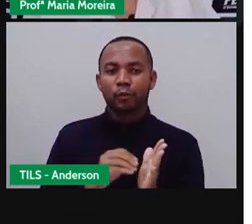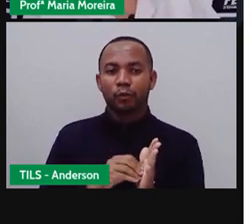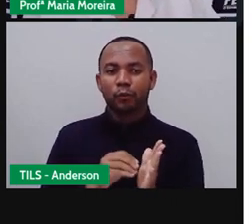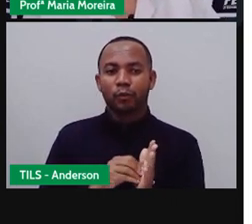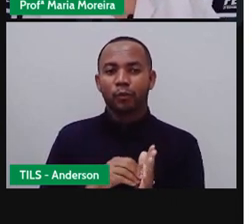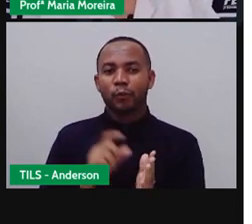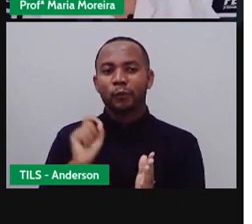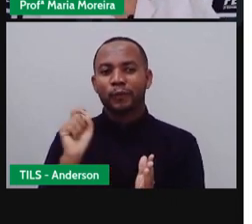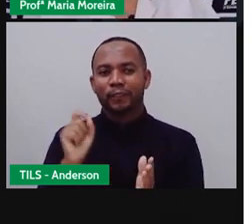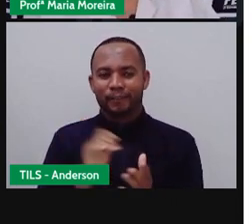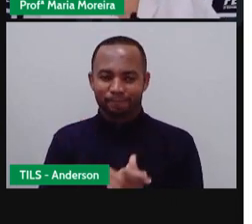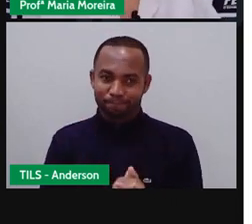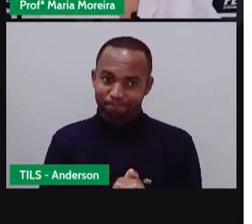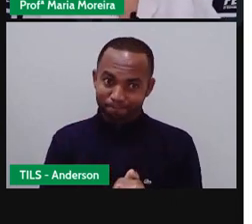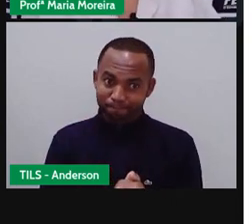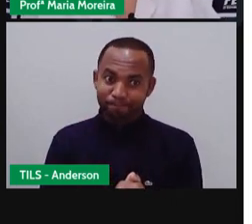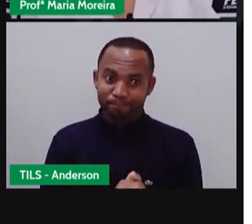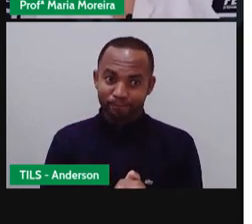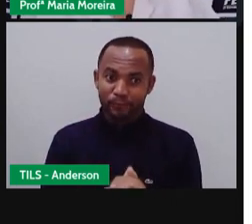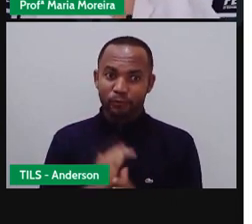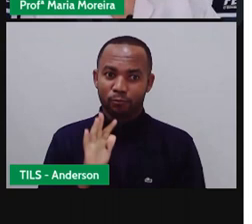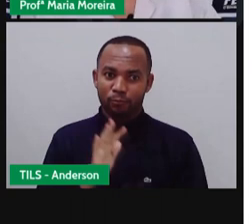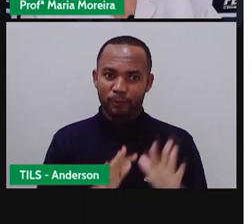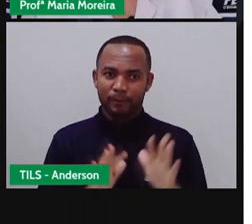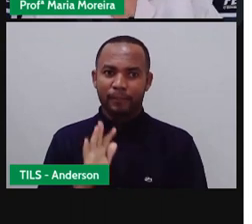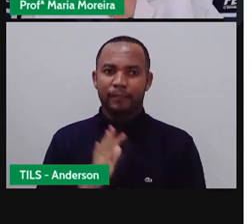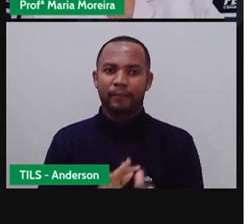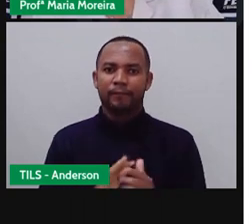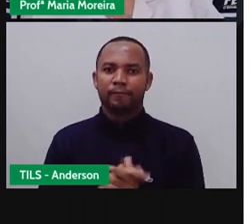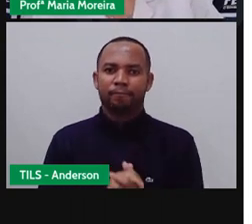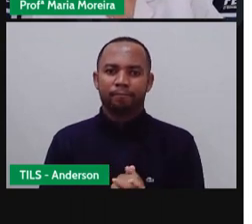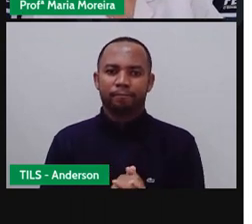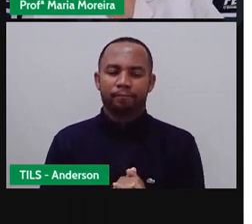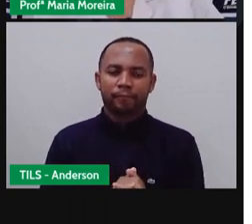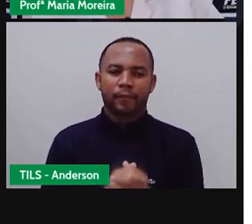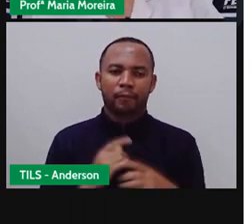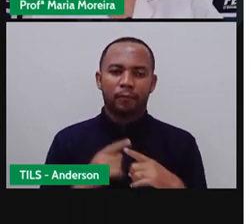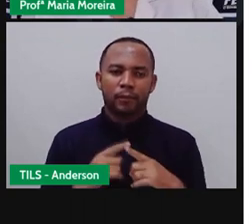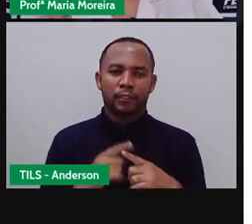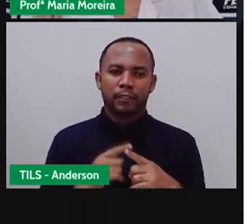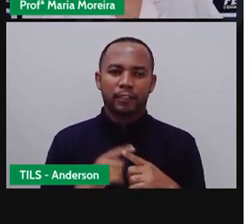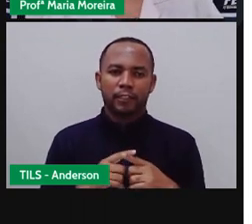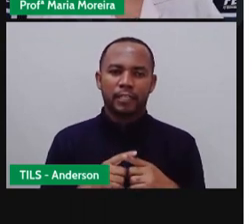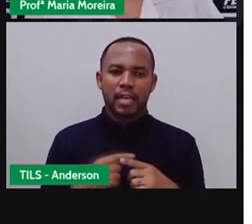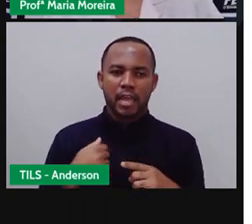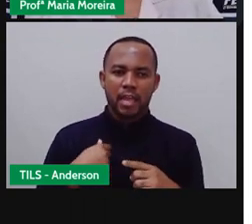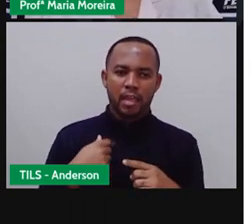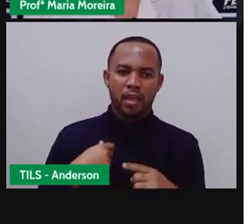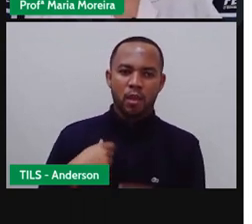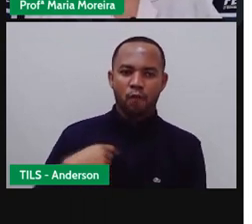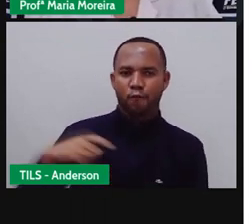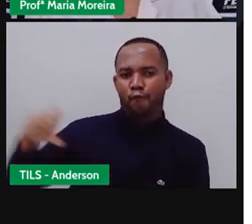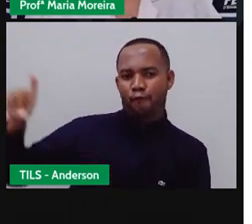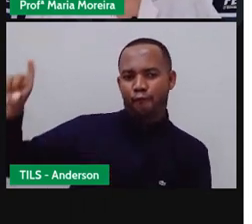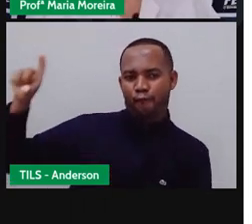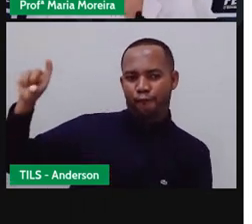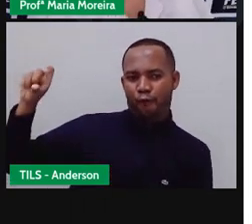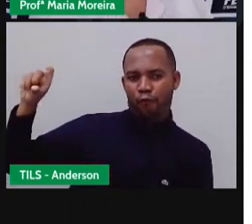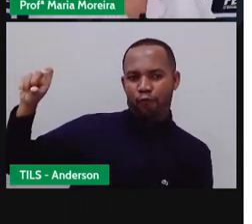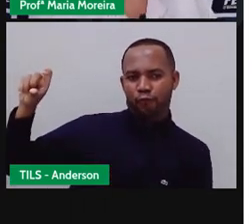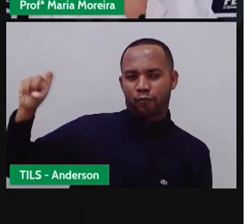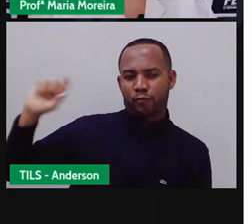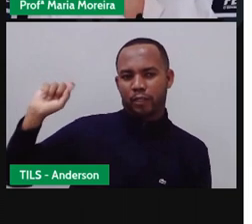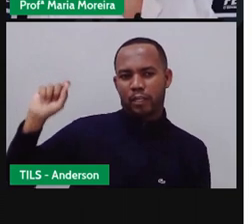errada, que deveria estar trabalhando. Mas eu não tive o quê? Privacidade, porque eu simplesmente postei uma coisa que eu poderia ter mantido o quê?